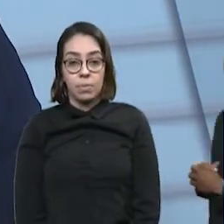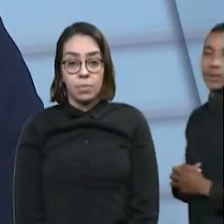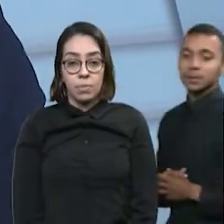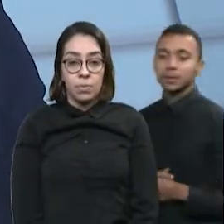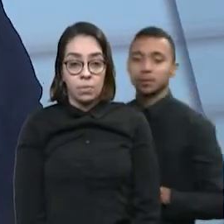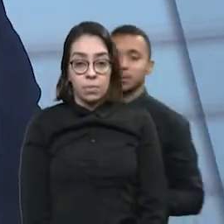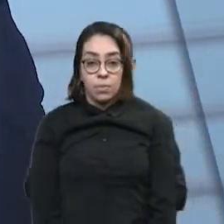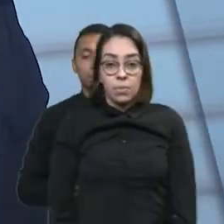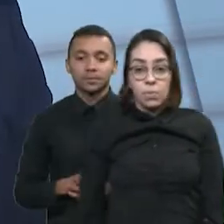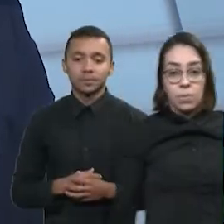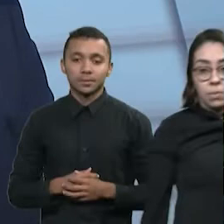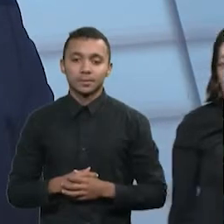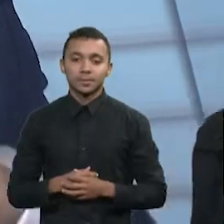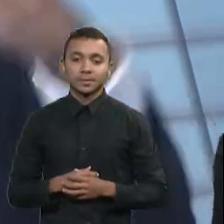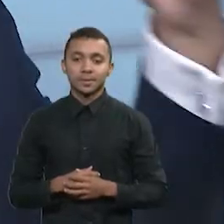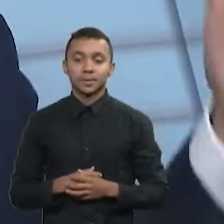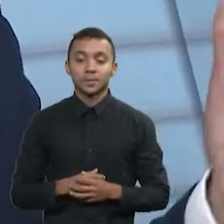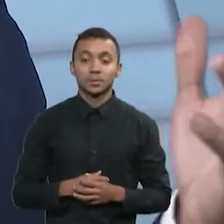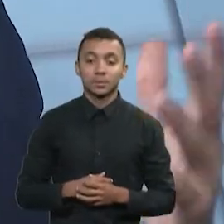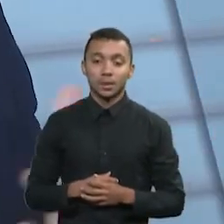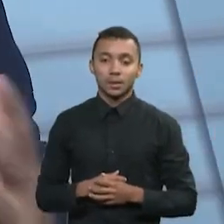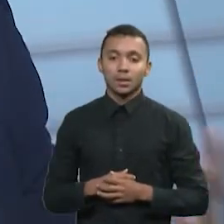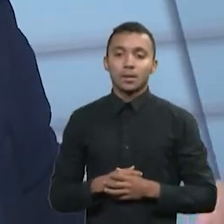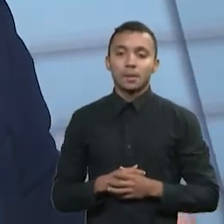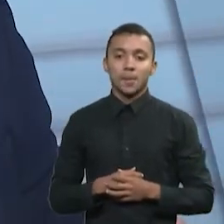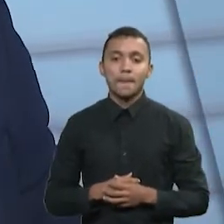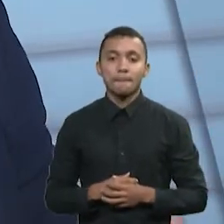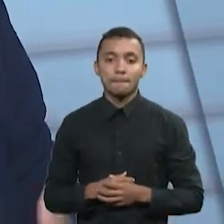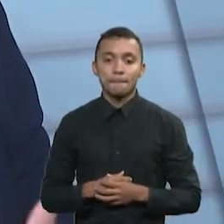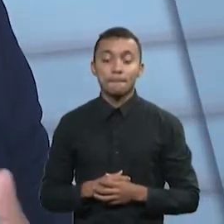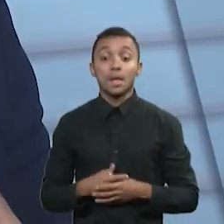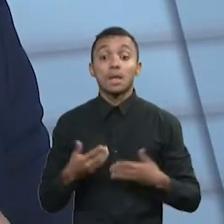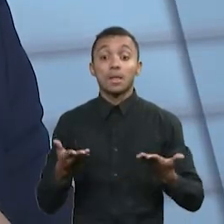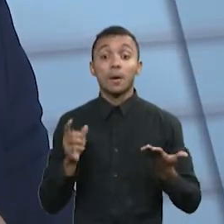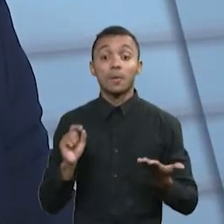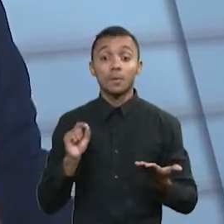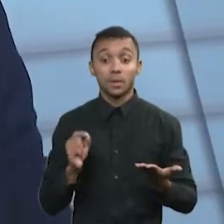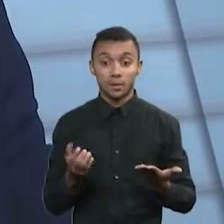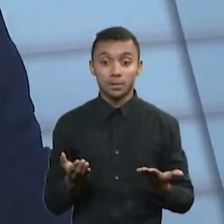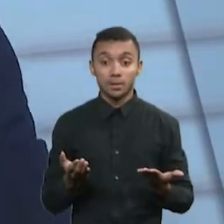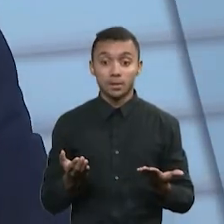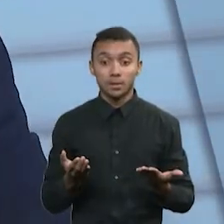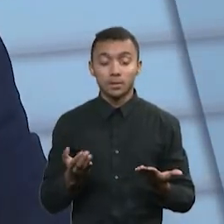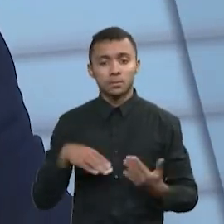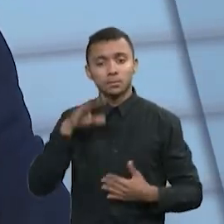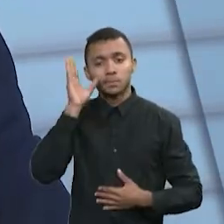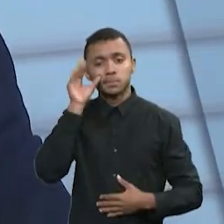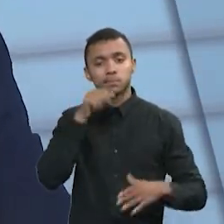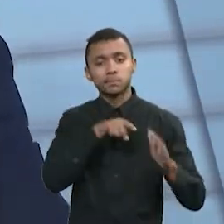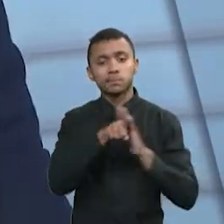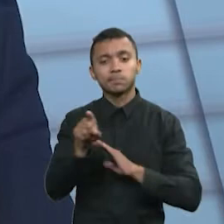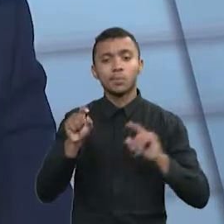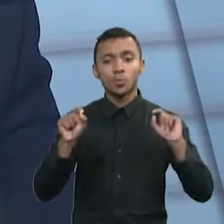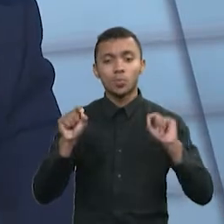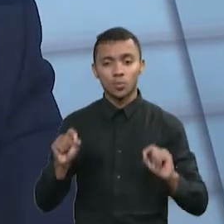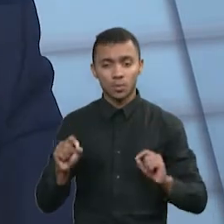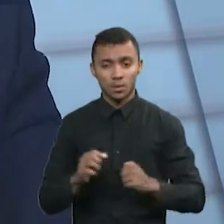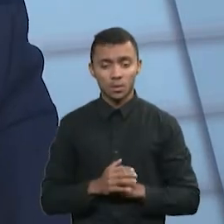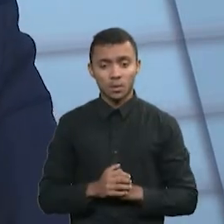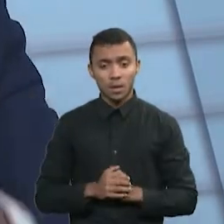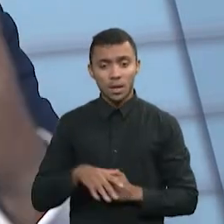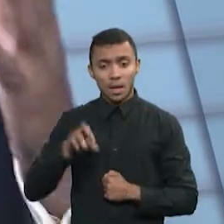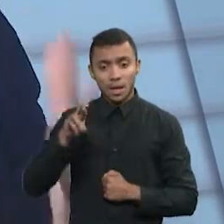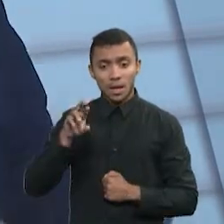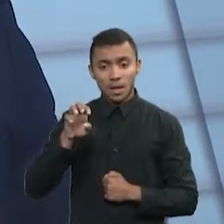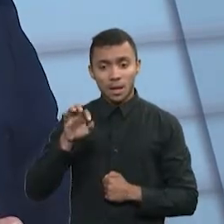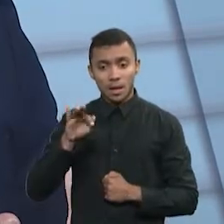ativa supera qualquer expectativa. Então, a pergunta é, Renato, melhor do que refis,